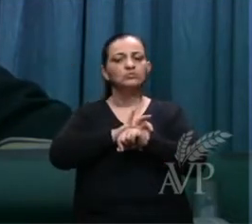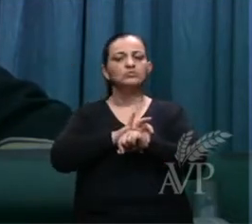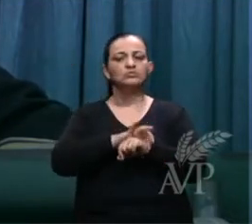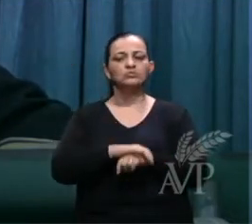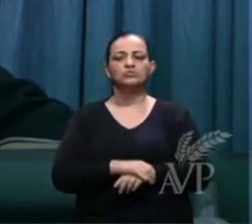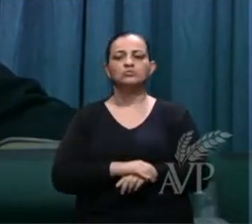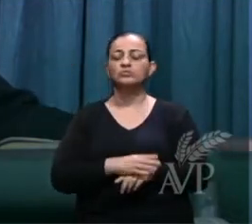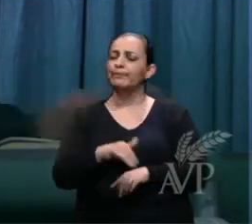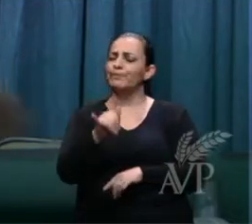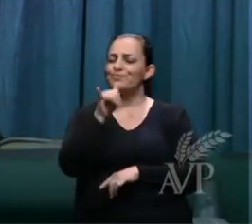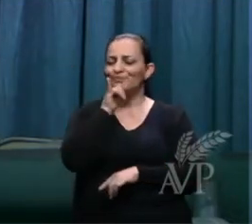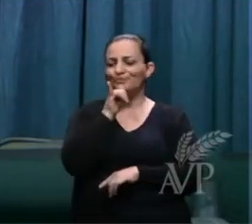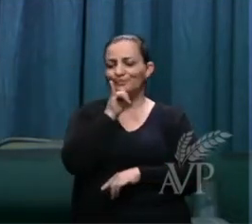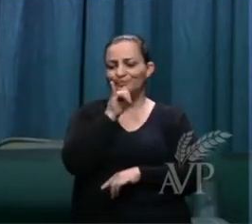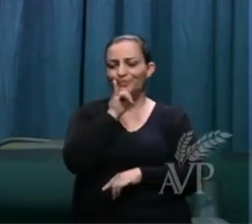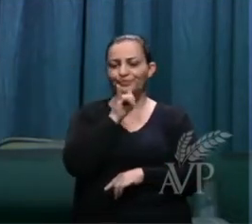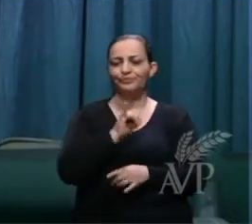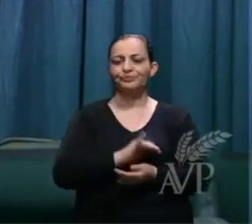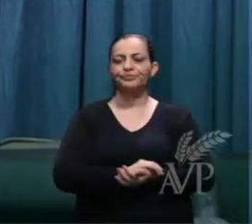Por exemplo,